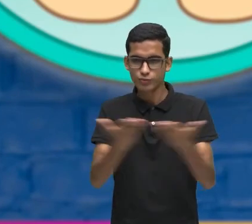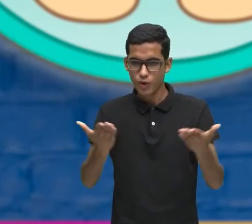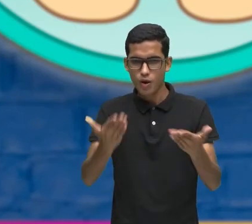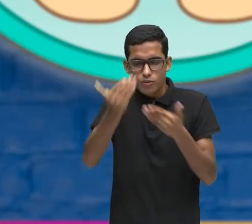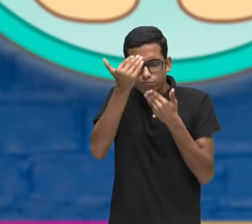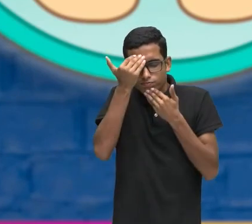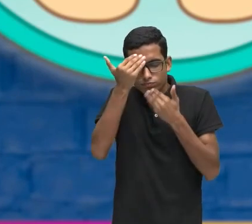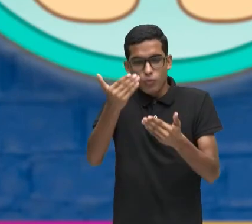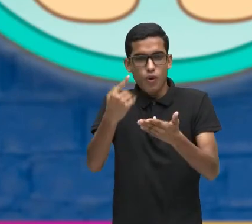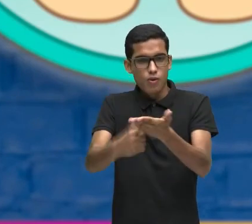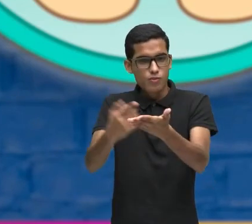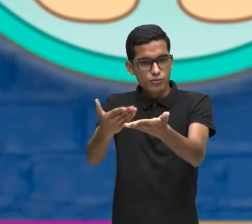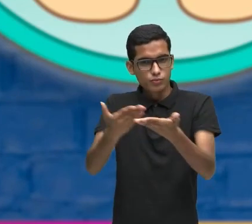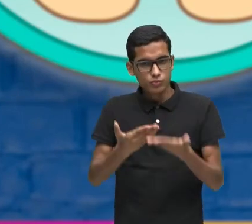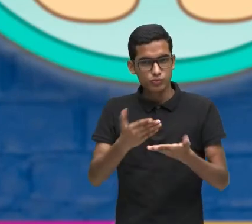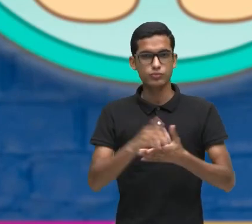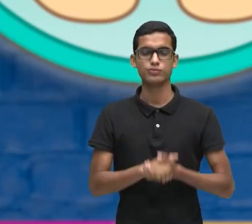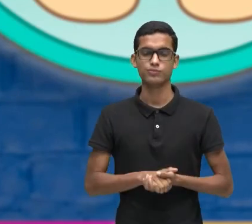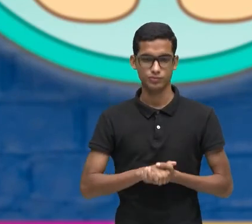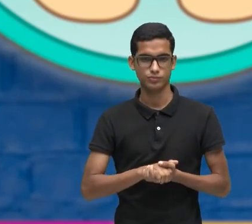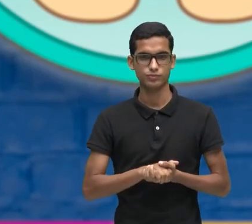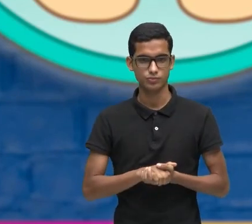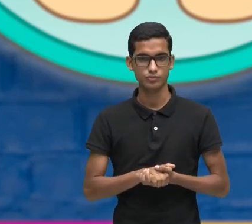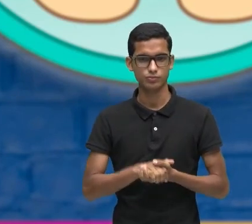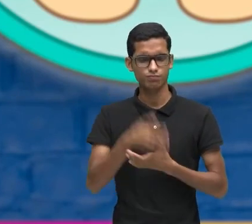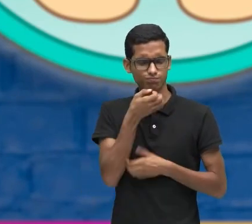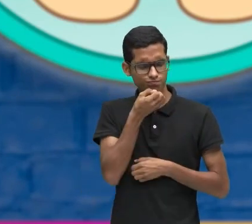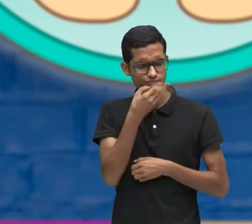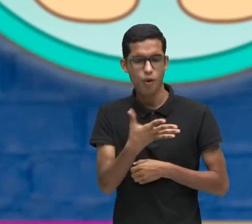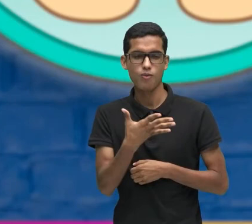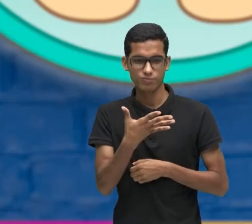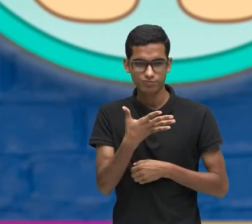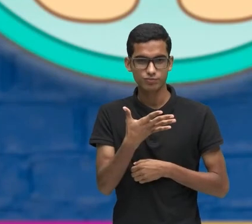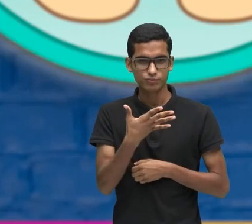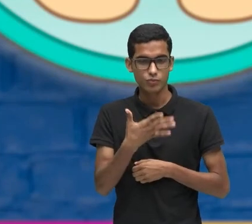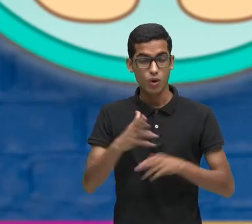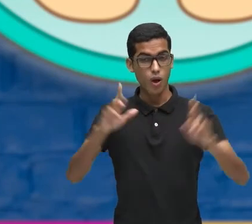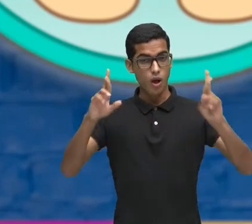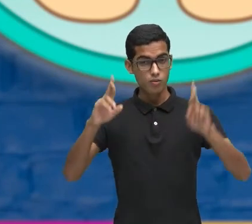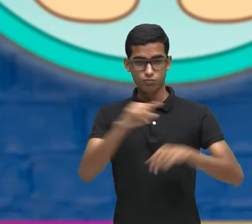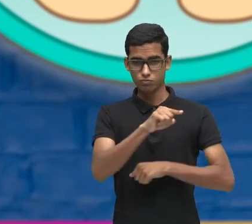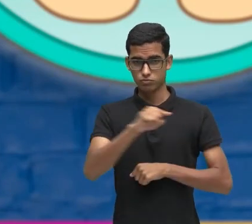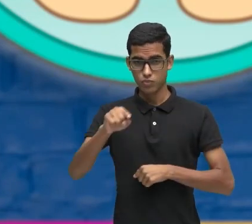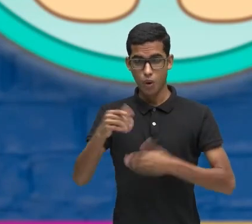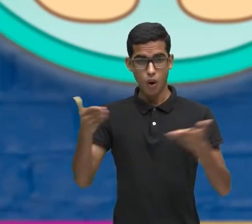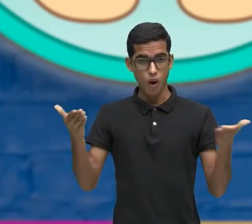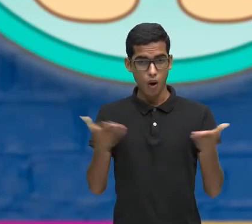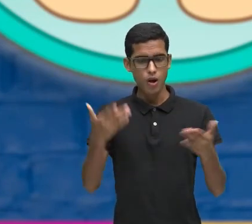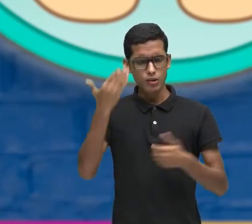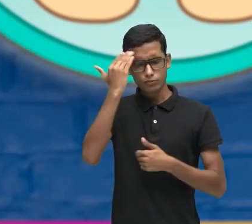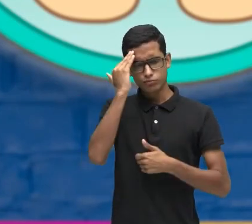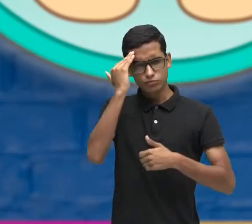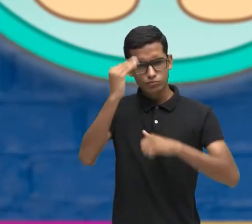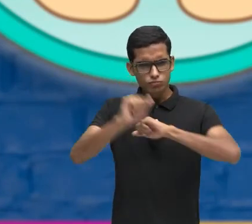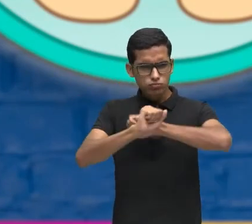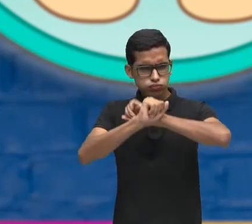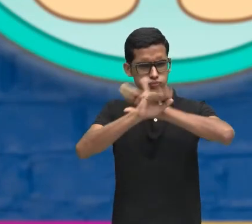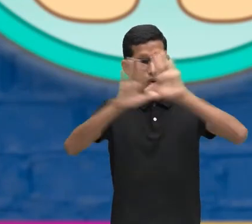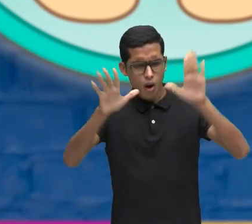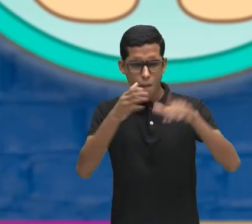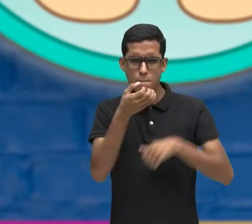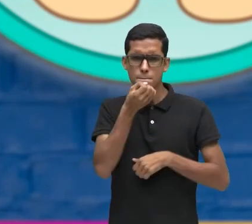obrigada pelo convite Foi muito bom Espero que vocês tenham entendido Tenham